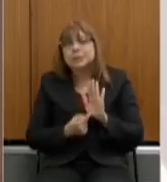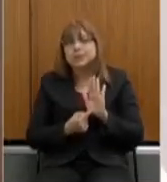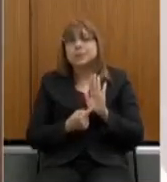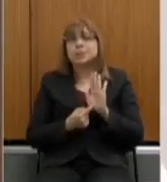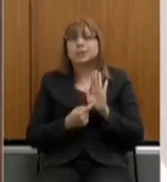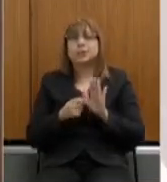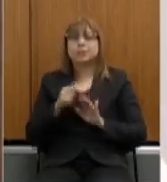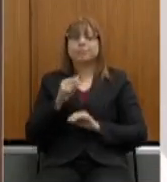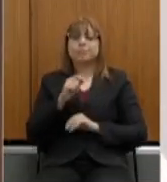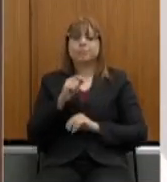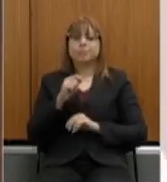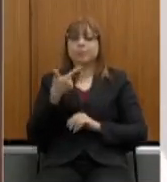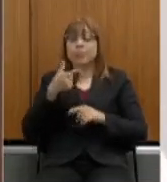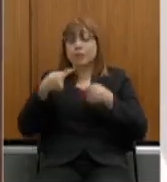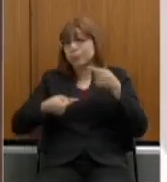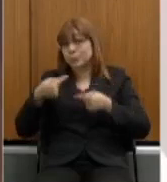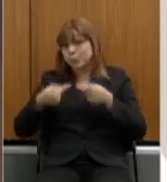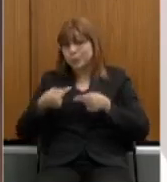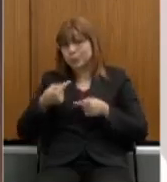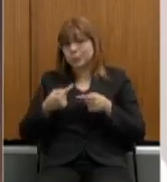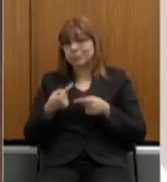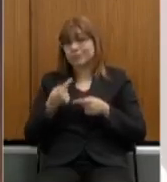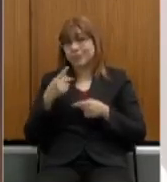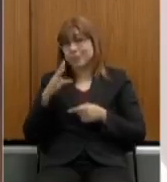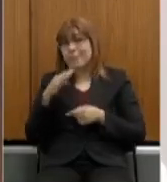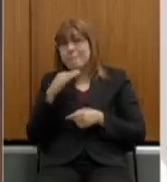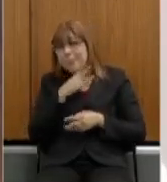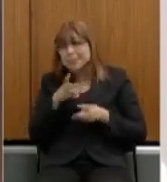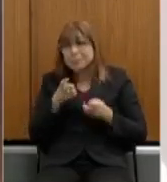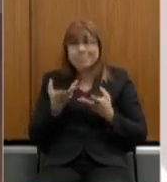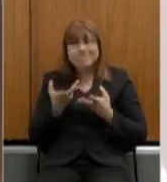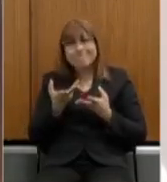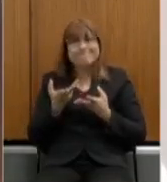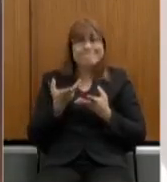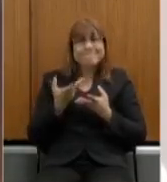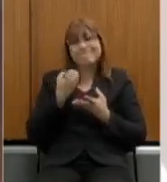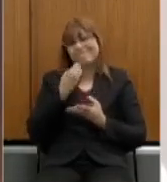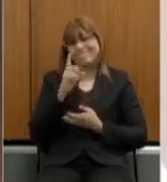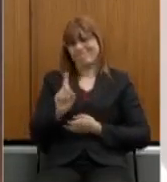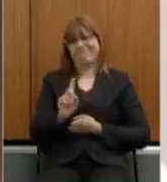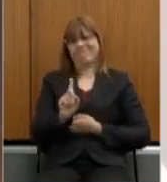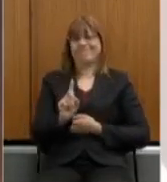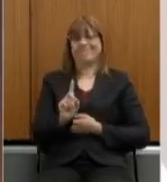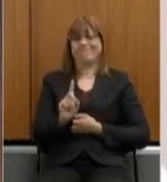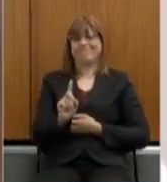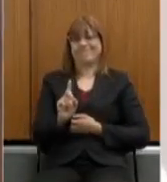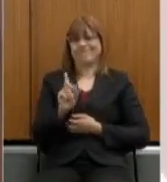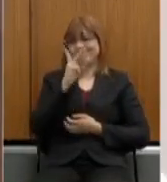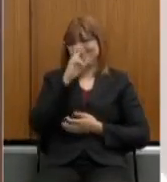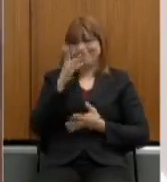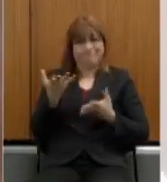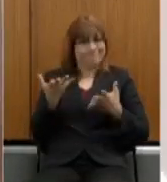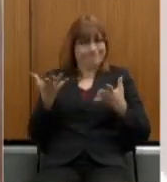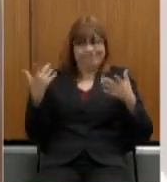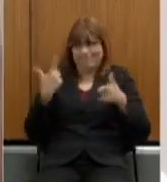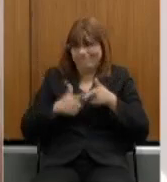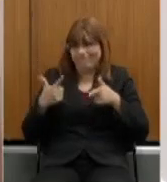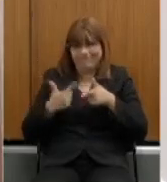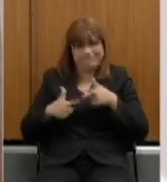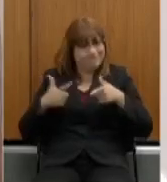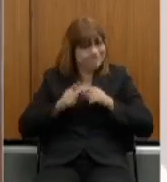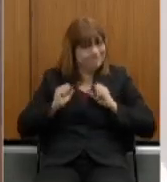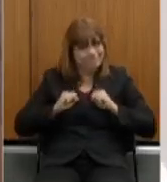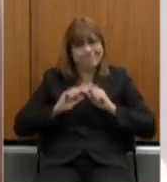chegou a ser debatido, ele não funcionaria bem. A gente criaria, na verdade, um caos normativo total,